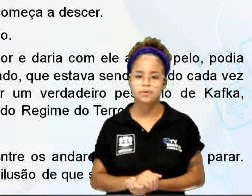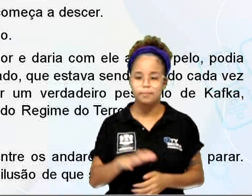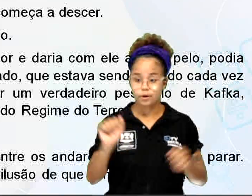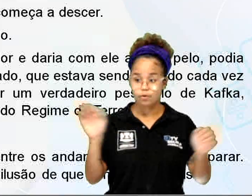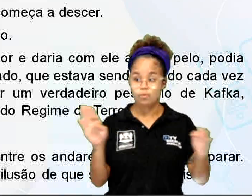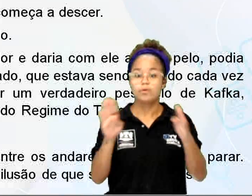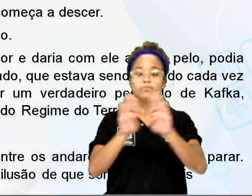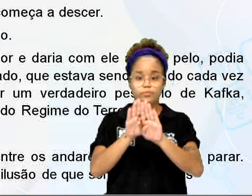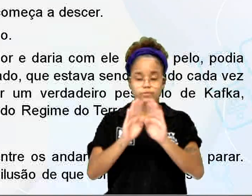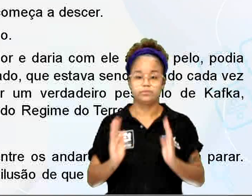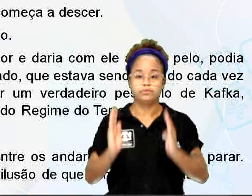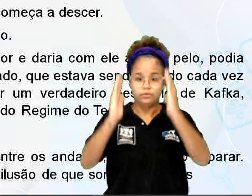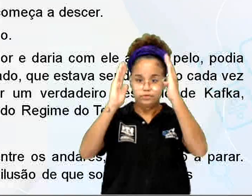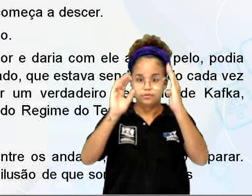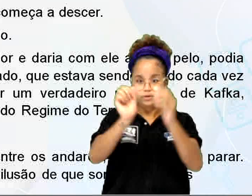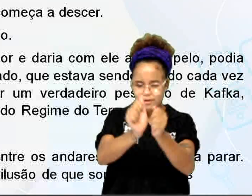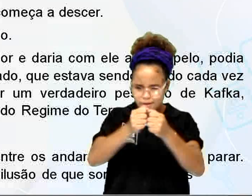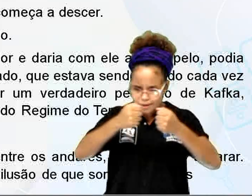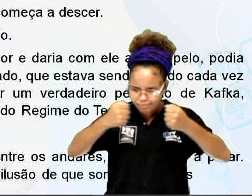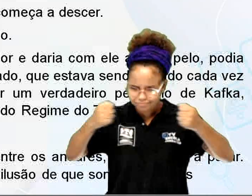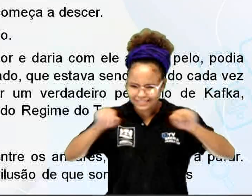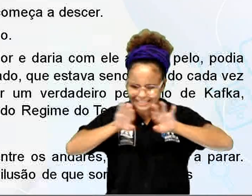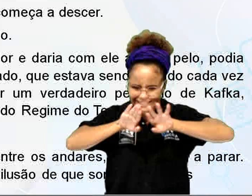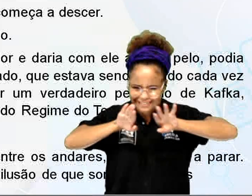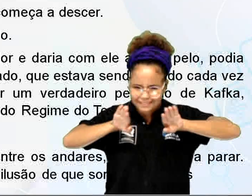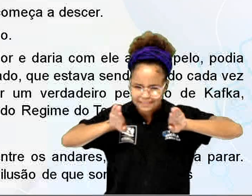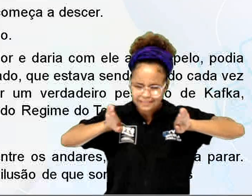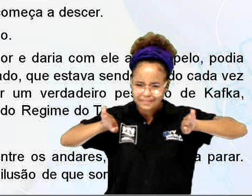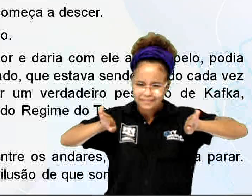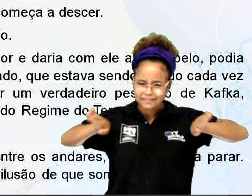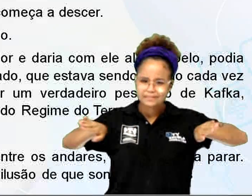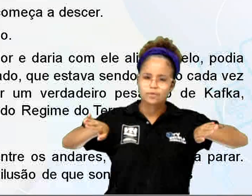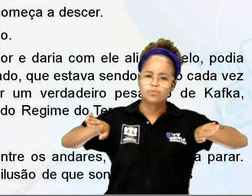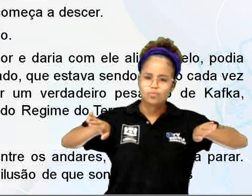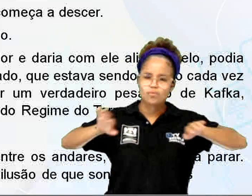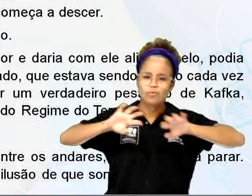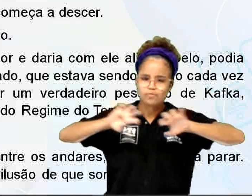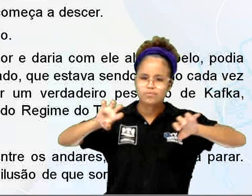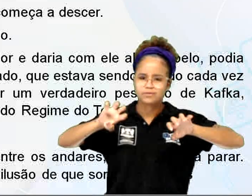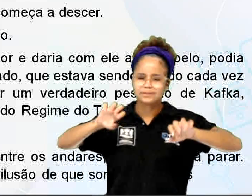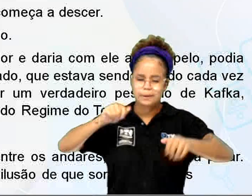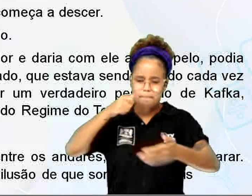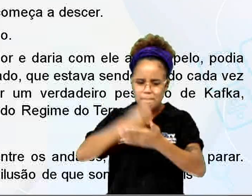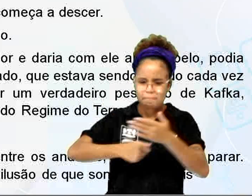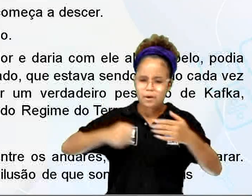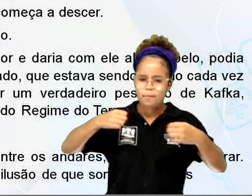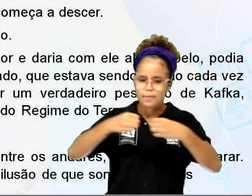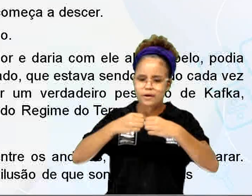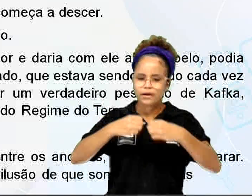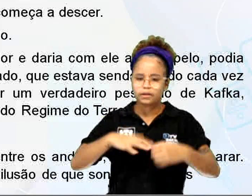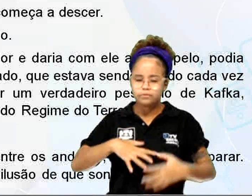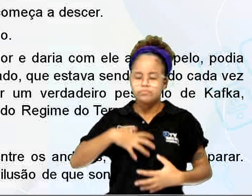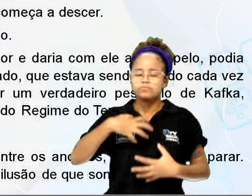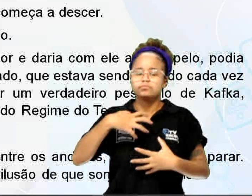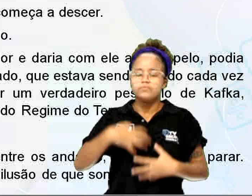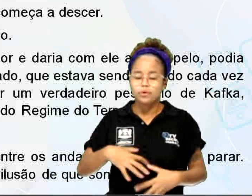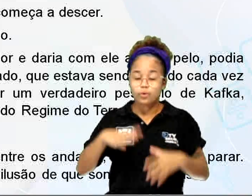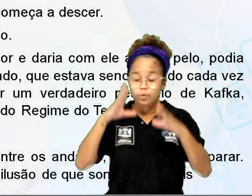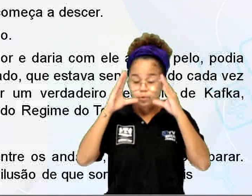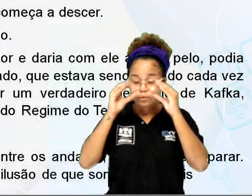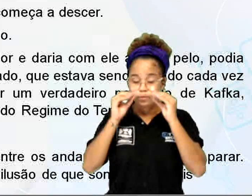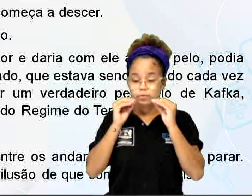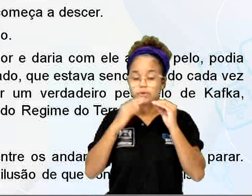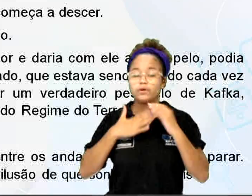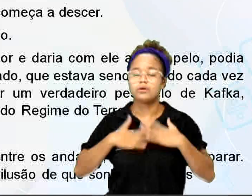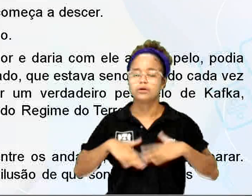porta do elevador e abriu-a com força entre os andares, obrigando-o a parar. Respirou fundo, fechando os olhos para ter a